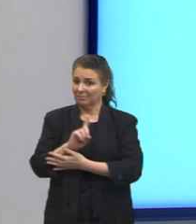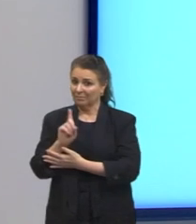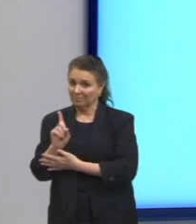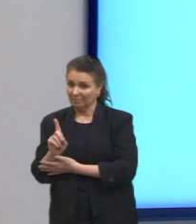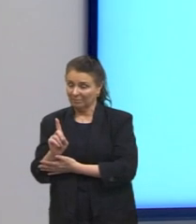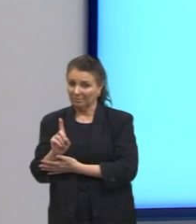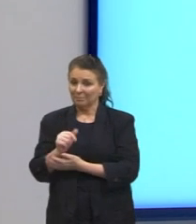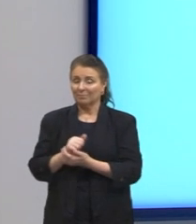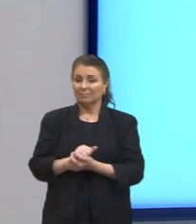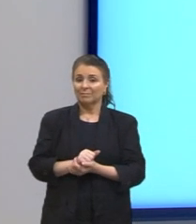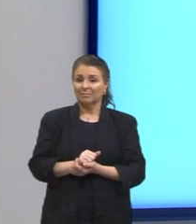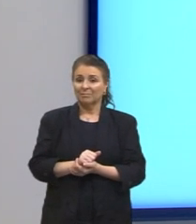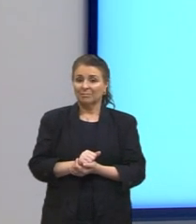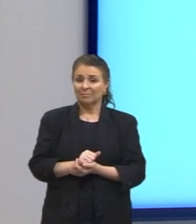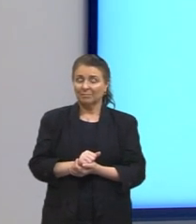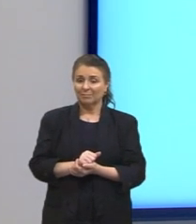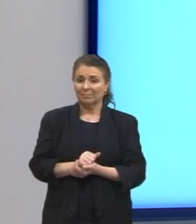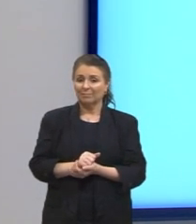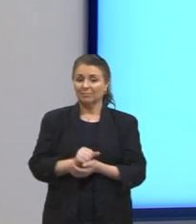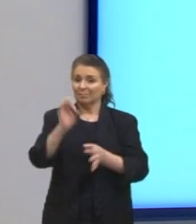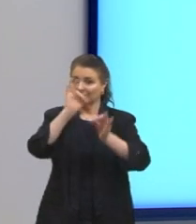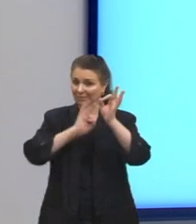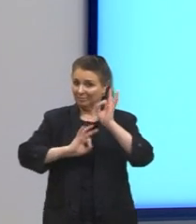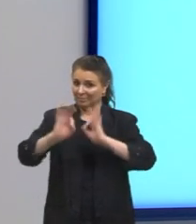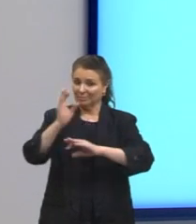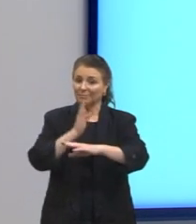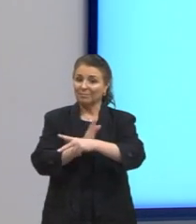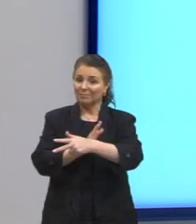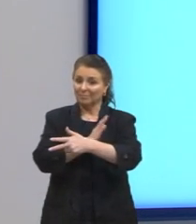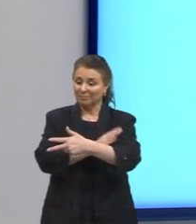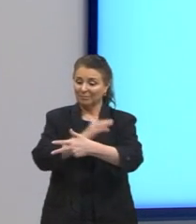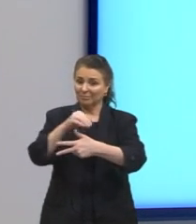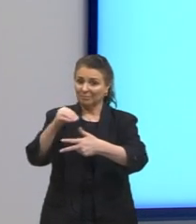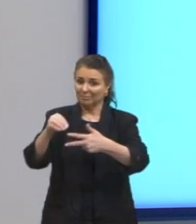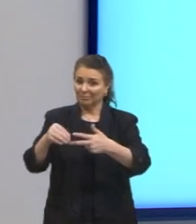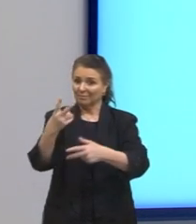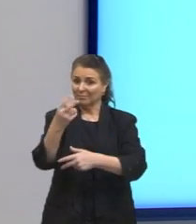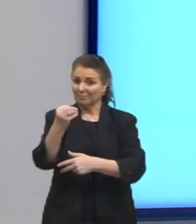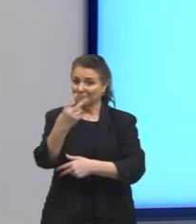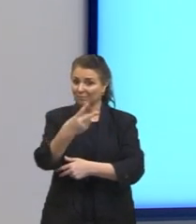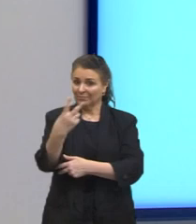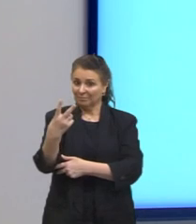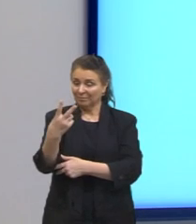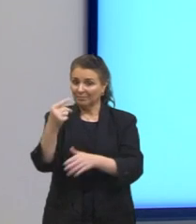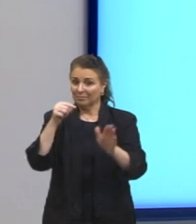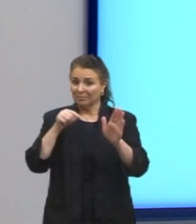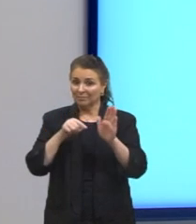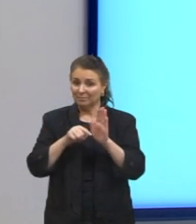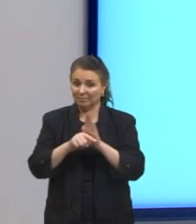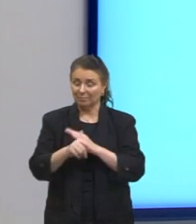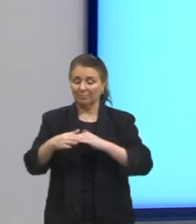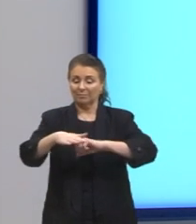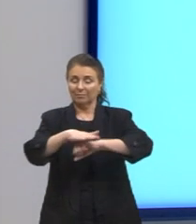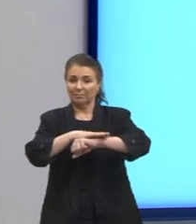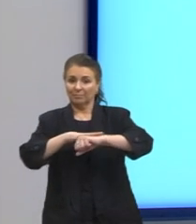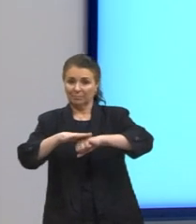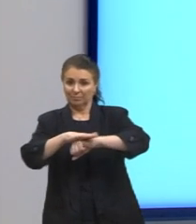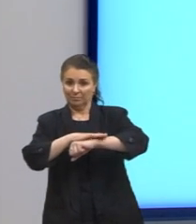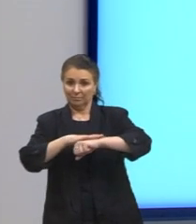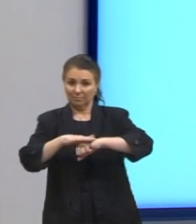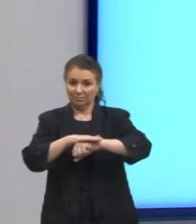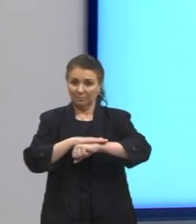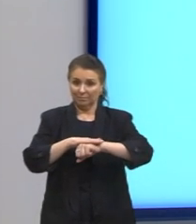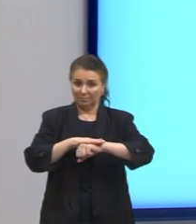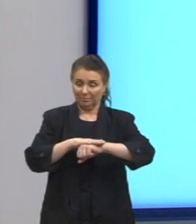durante esse nosso projeto deste ano, de 2022. é uma conversa entre Celine e